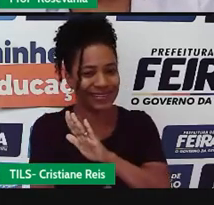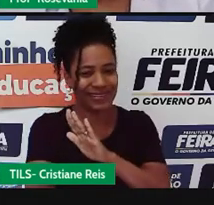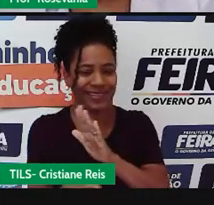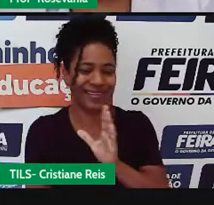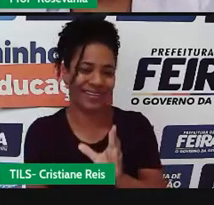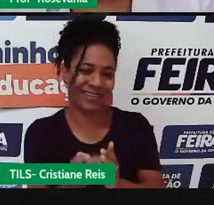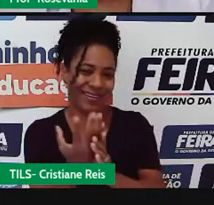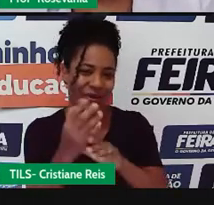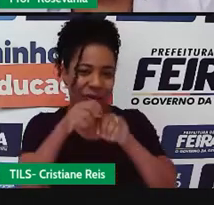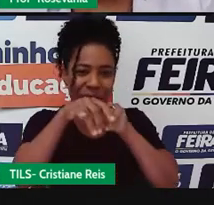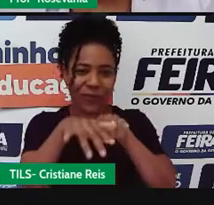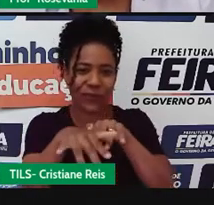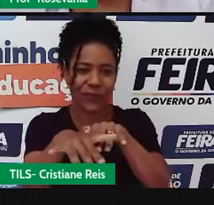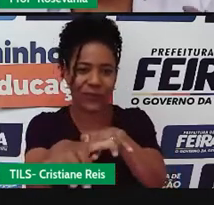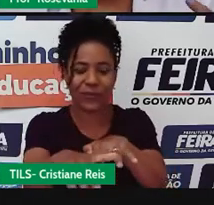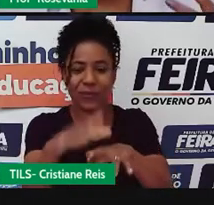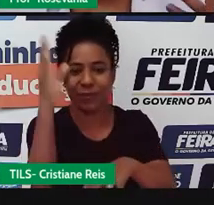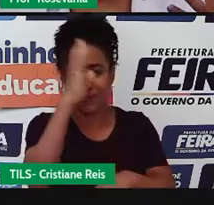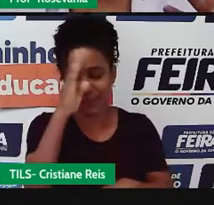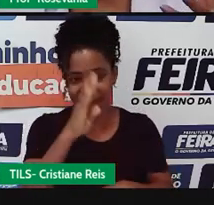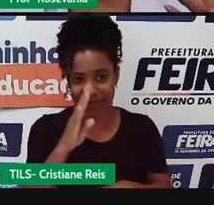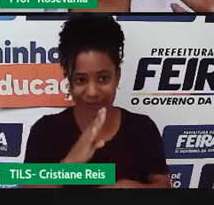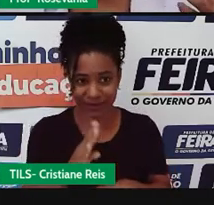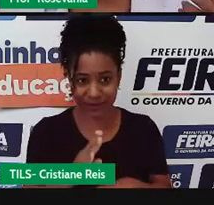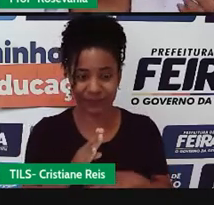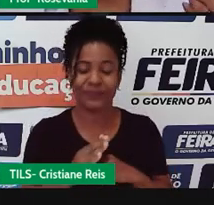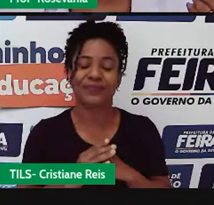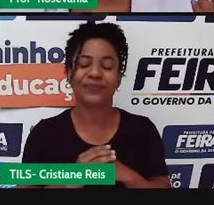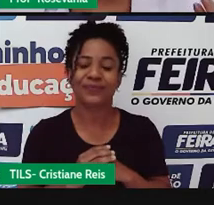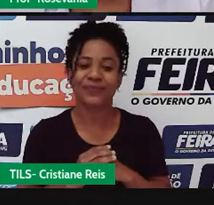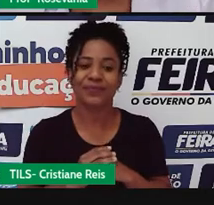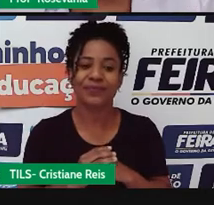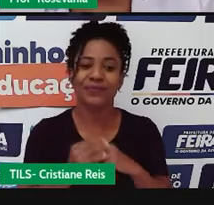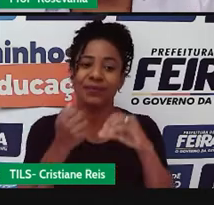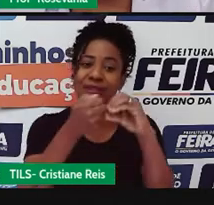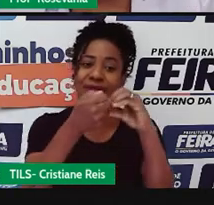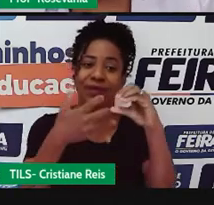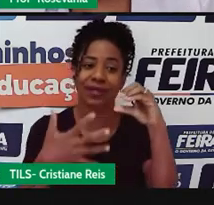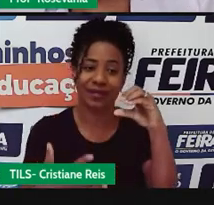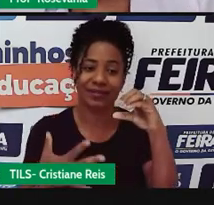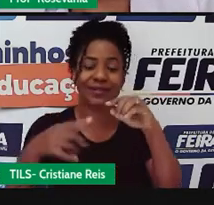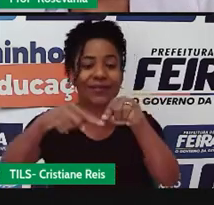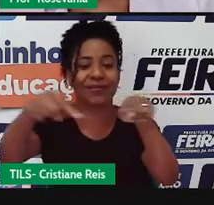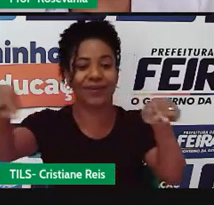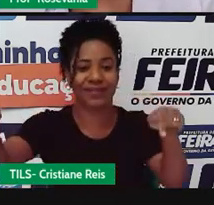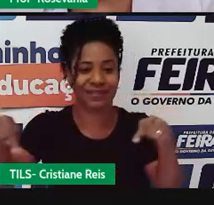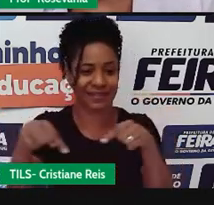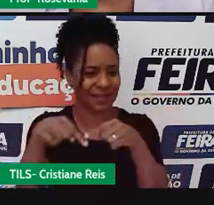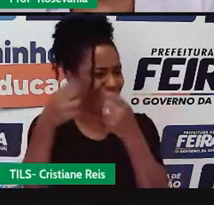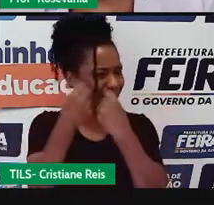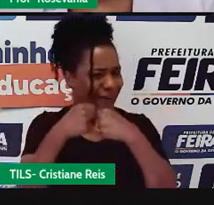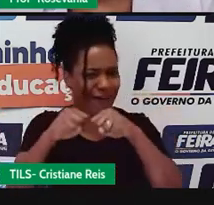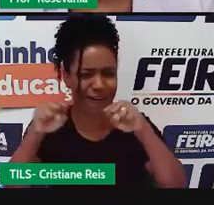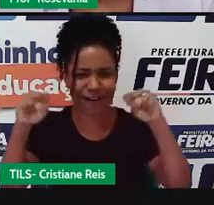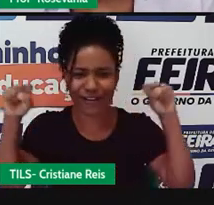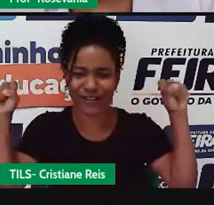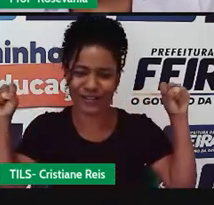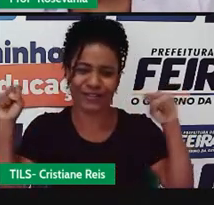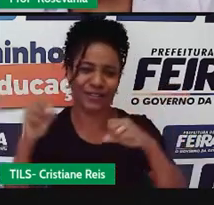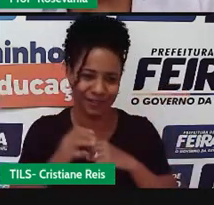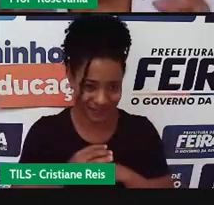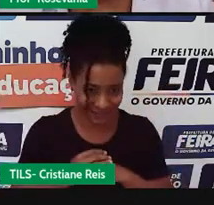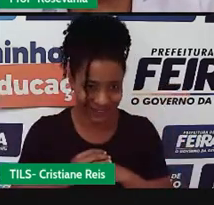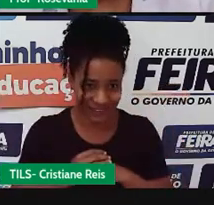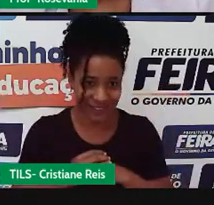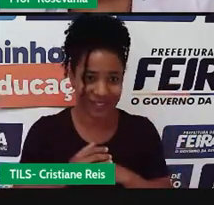característica de ser uma grande, digamos assim, uma grande bacia pelo fato dele estar no